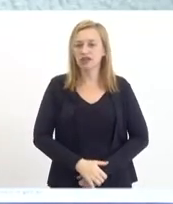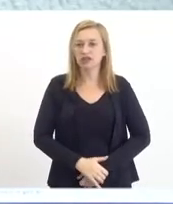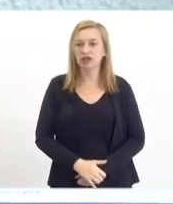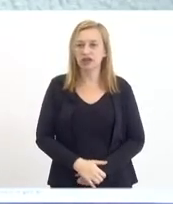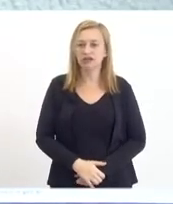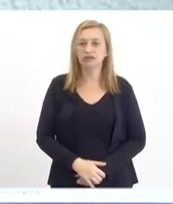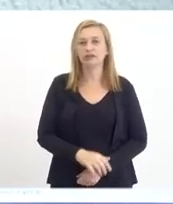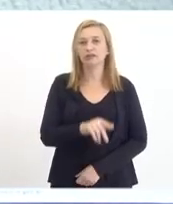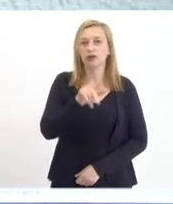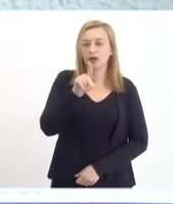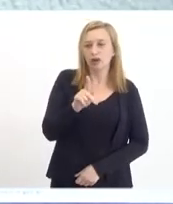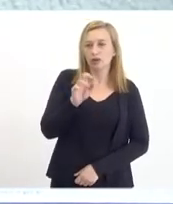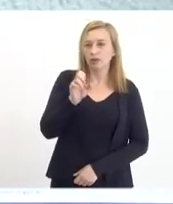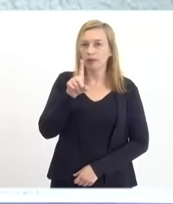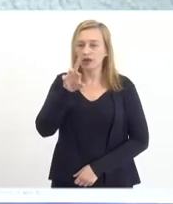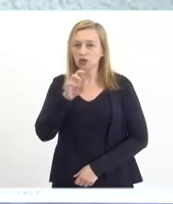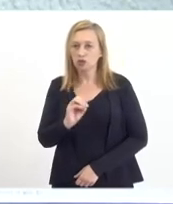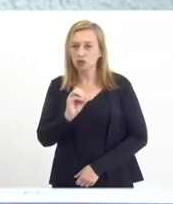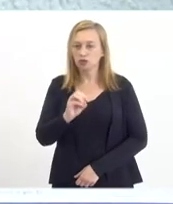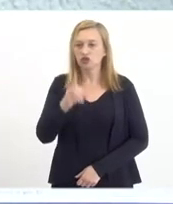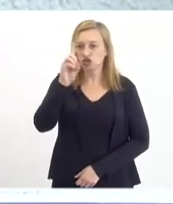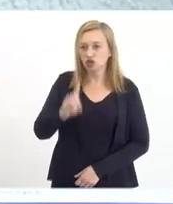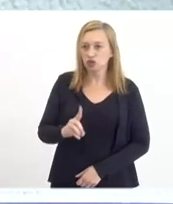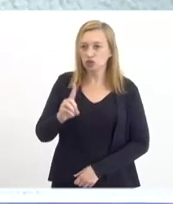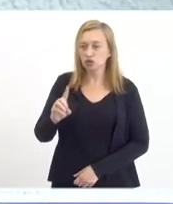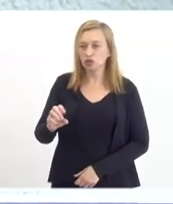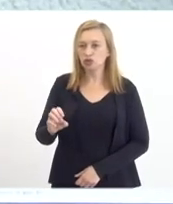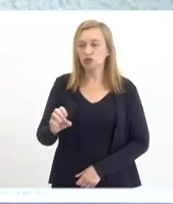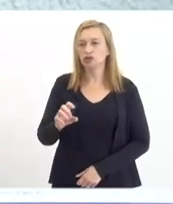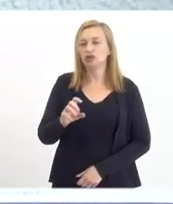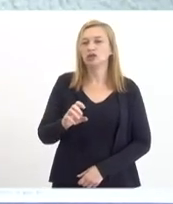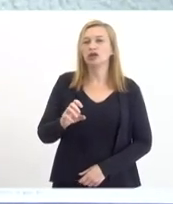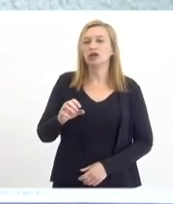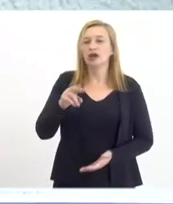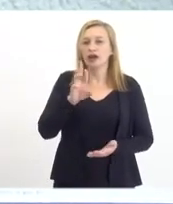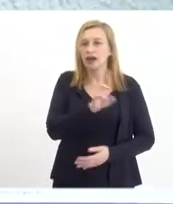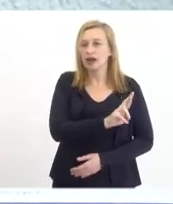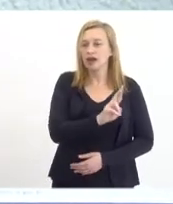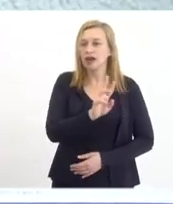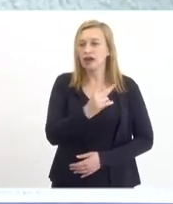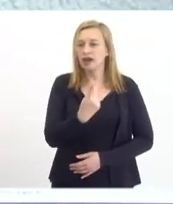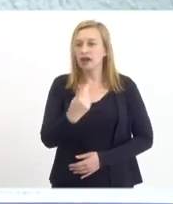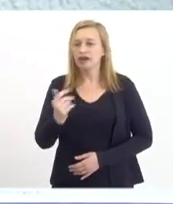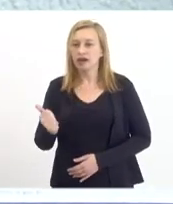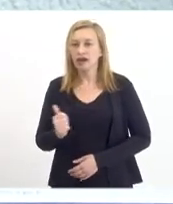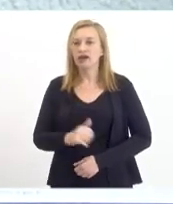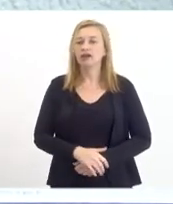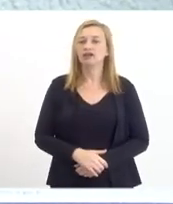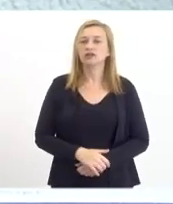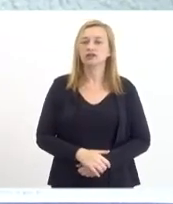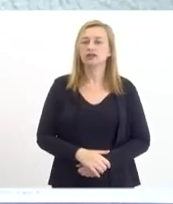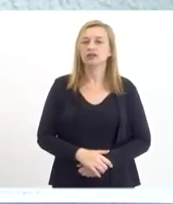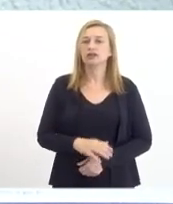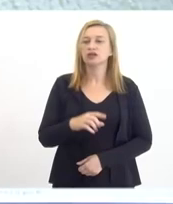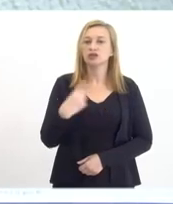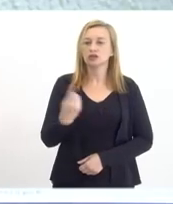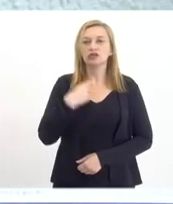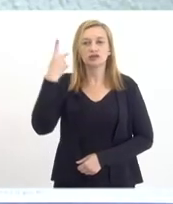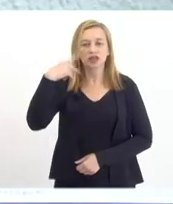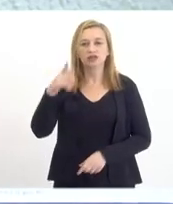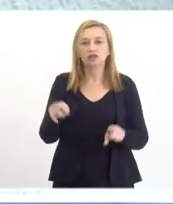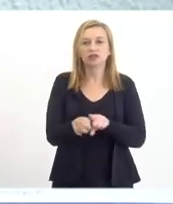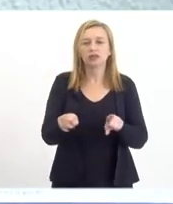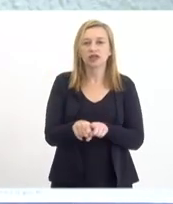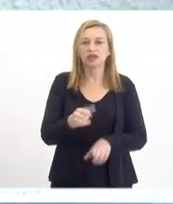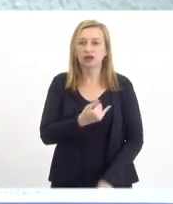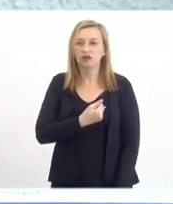Pedro Limeli, diretor executivo do domínio RH e Serviços Limitados, Josimar do Cartório, nosso vereador também aqui de